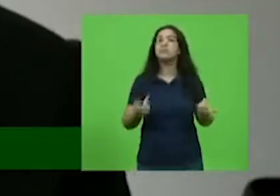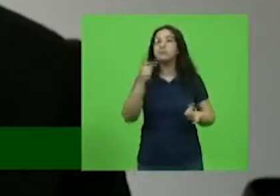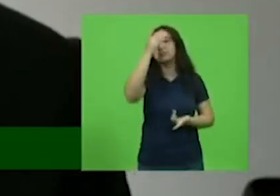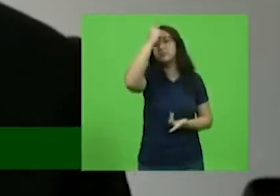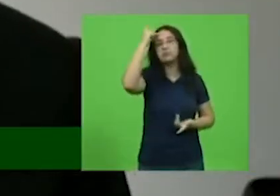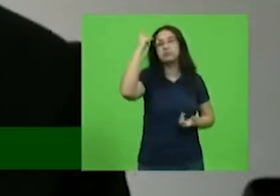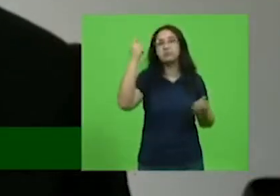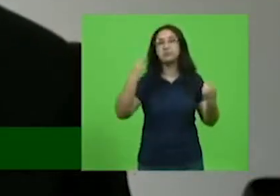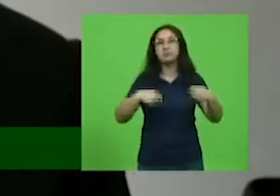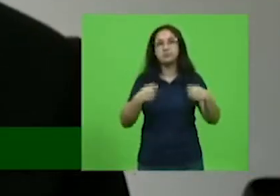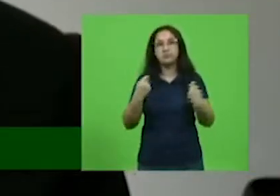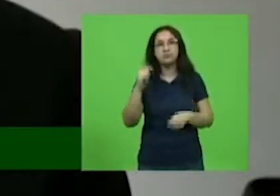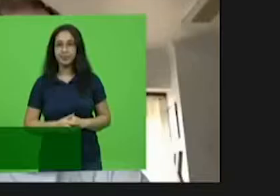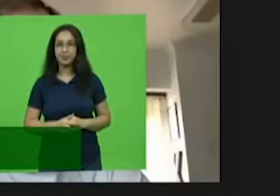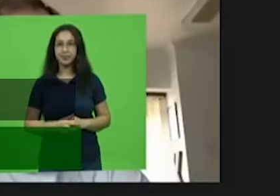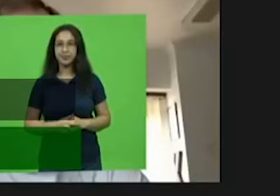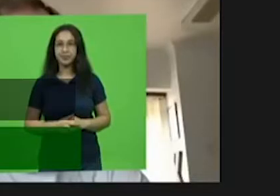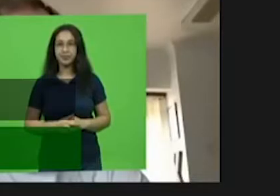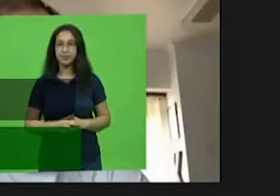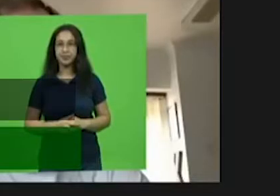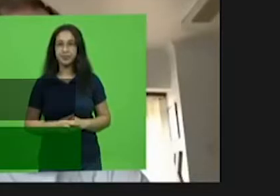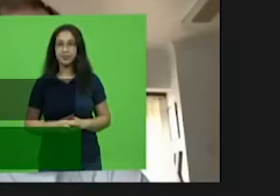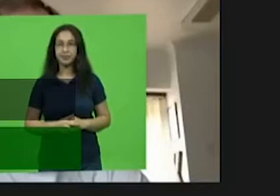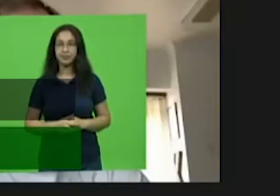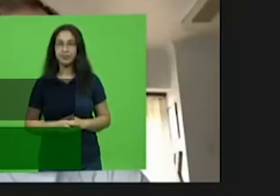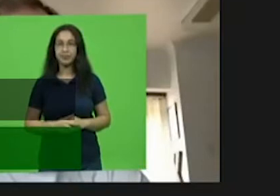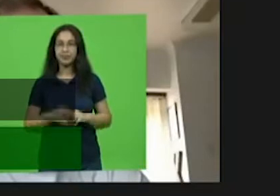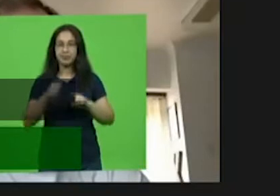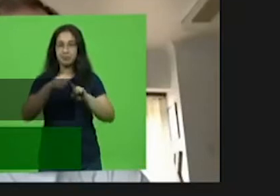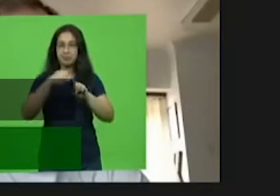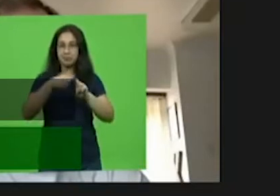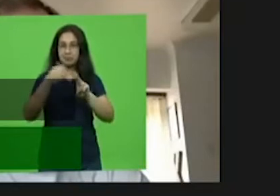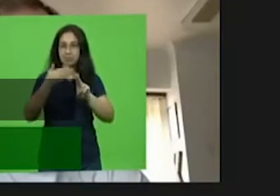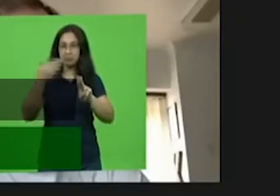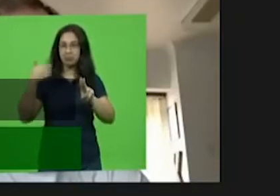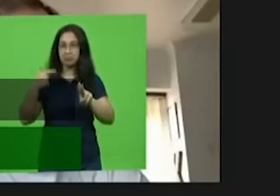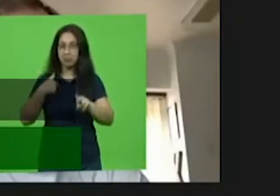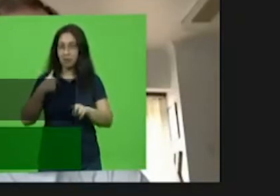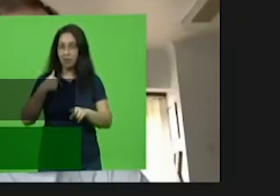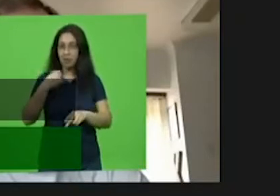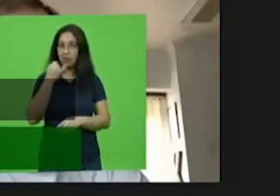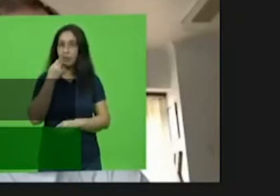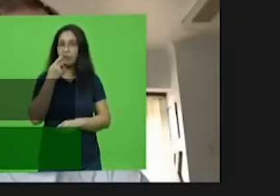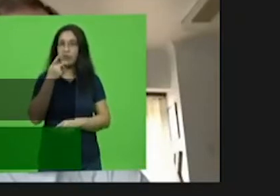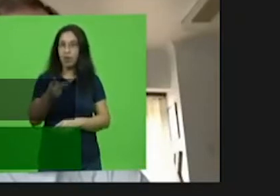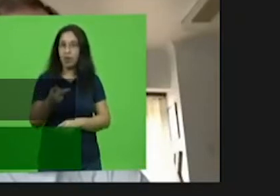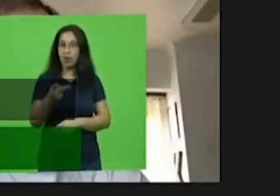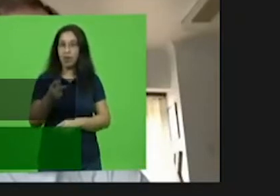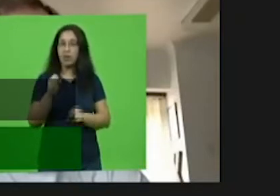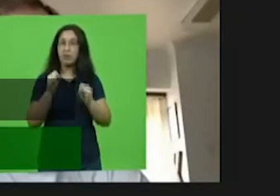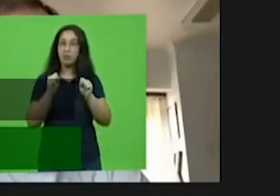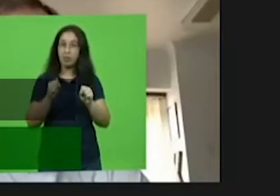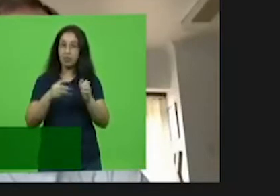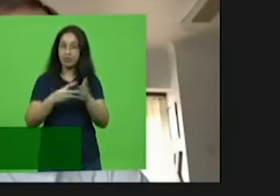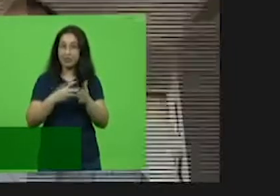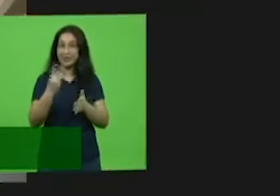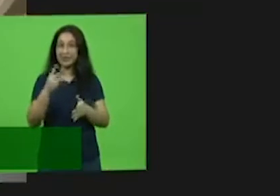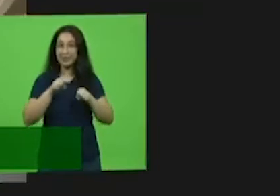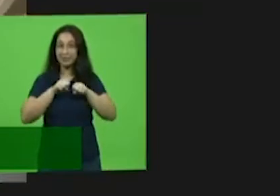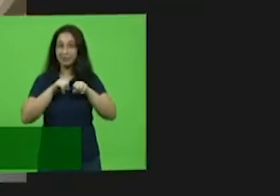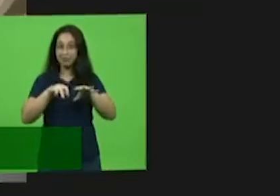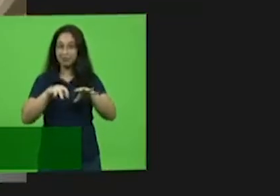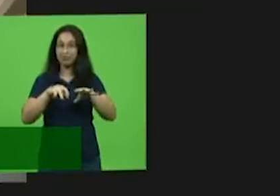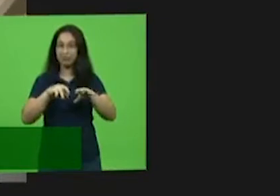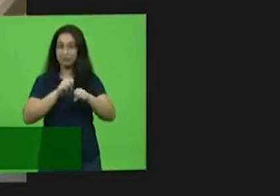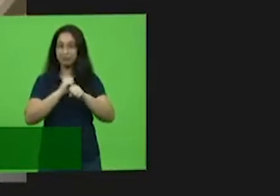pararia de dois em dois anos. Dois meses atrás, presidente, eu comentei que poderíamos ter uma terceira onda de contaminações do